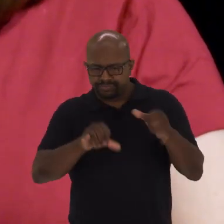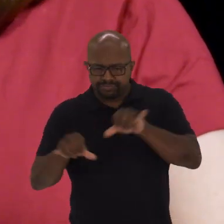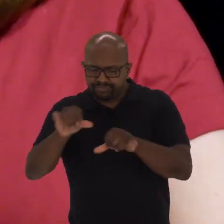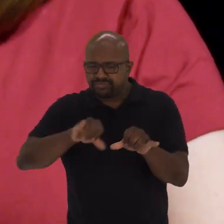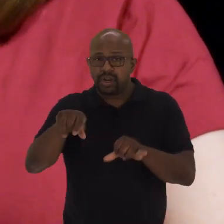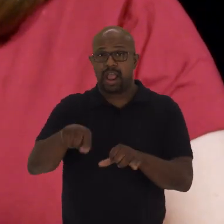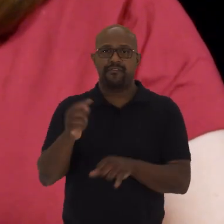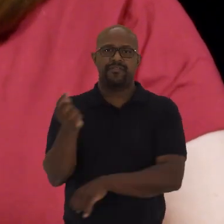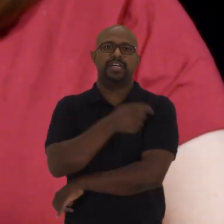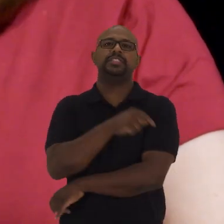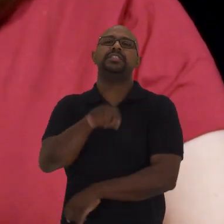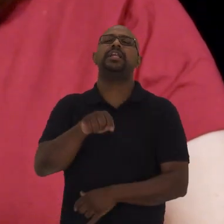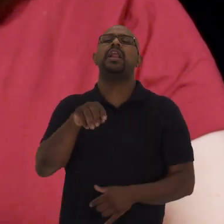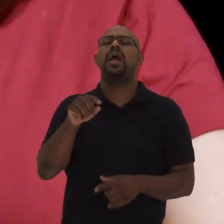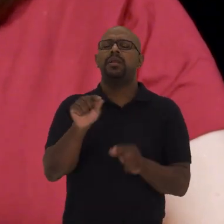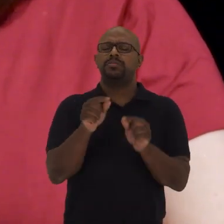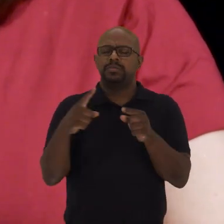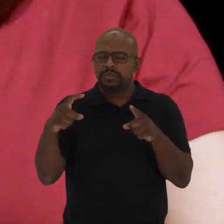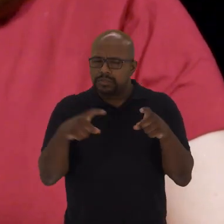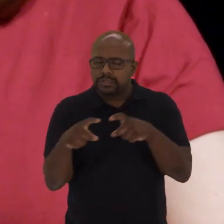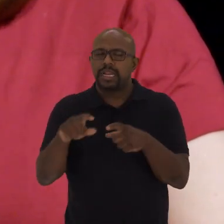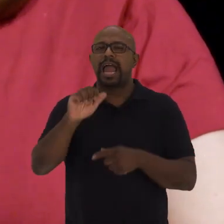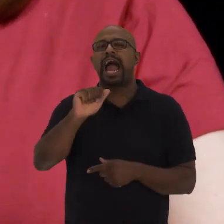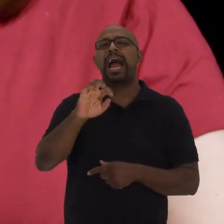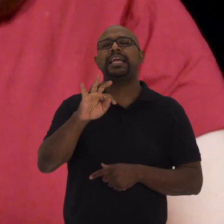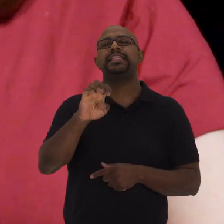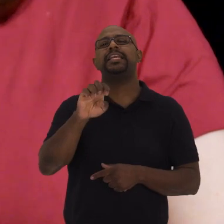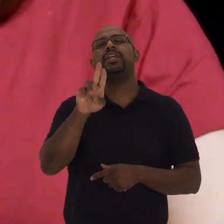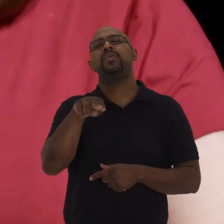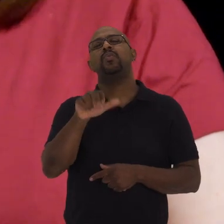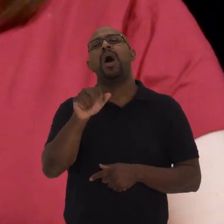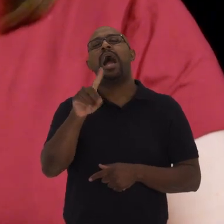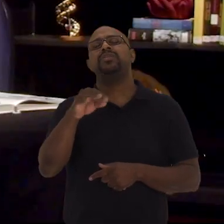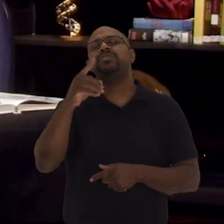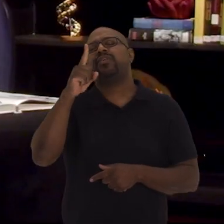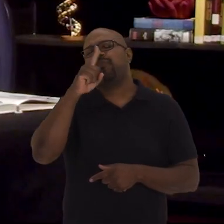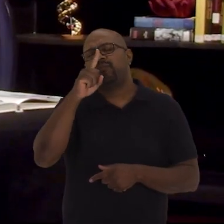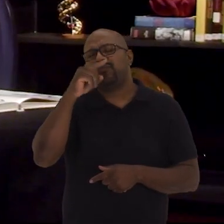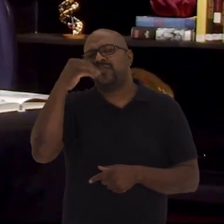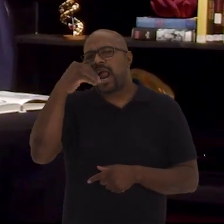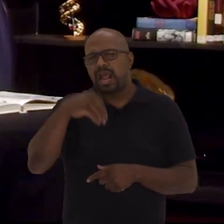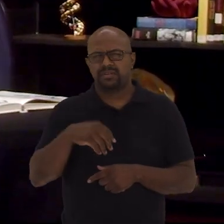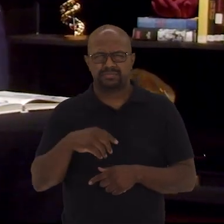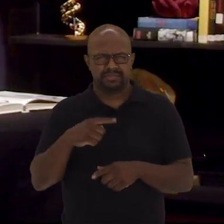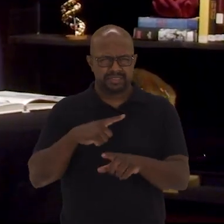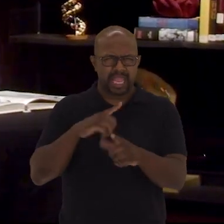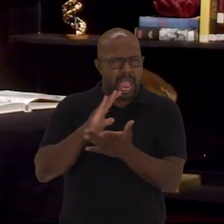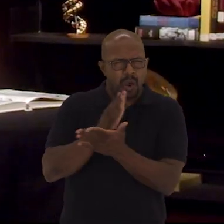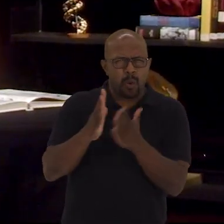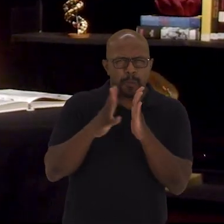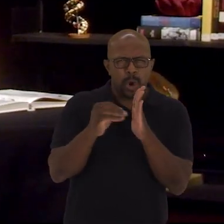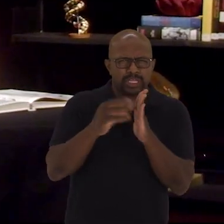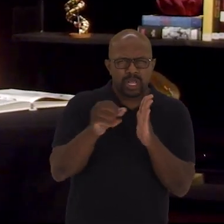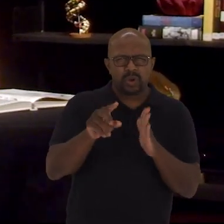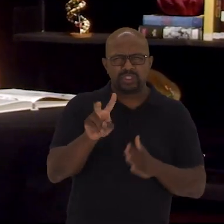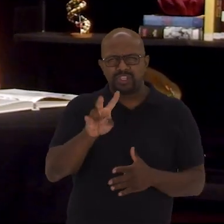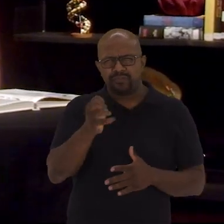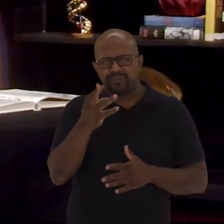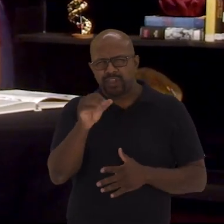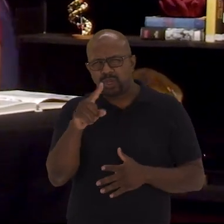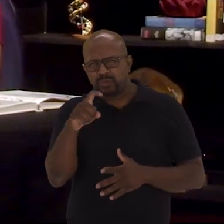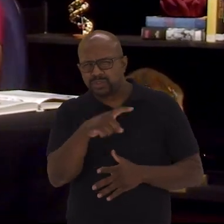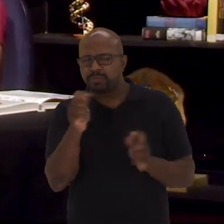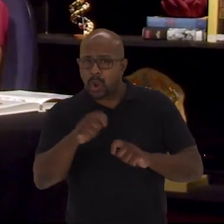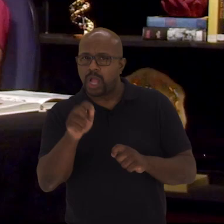Era a dos micro-organismos Atenuados, ou seja, enfraquecidos Miguel, você tem algum modelo de vírus Que a gente possa